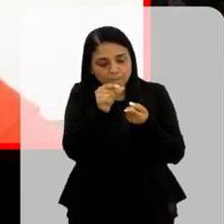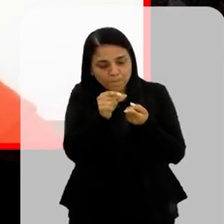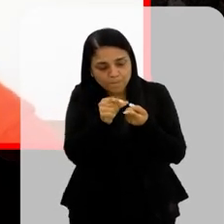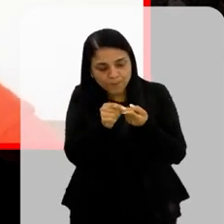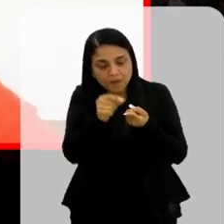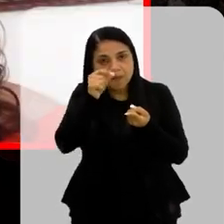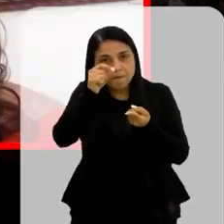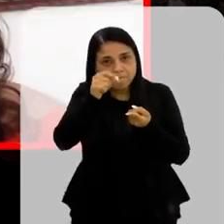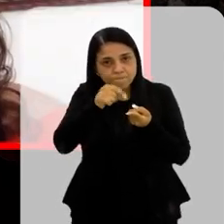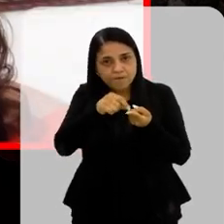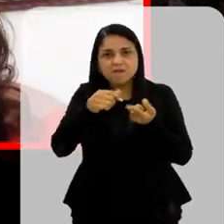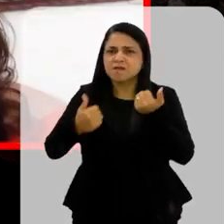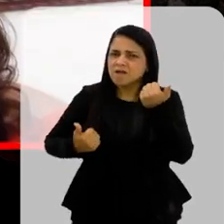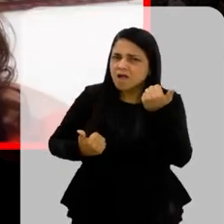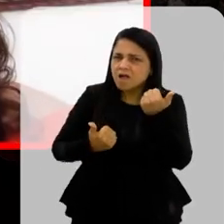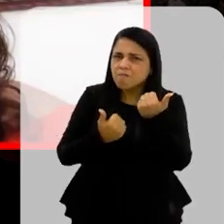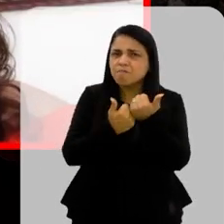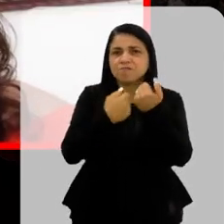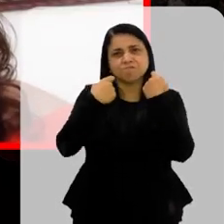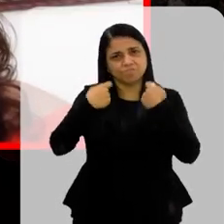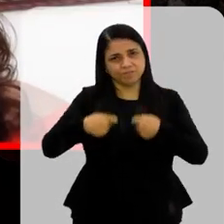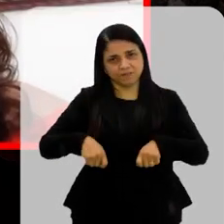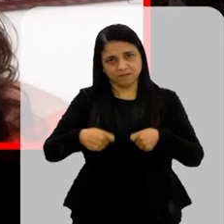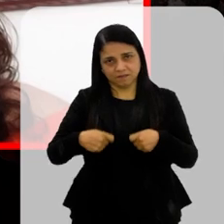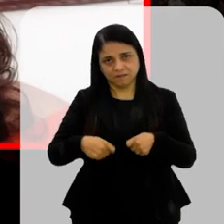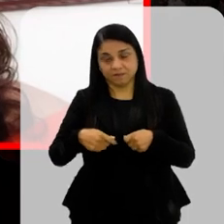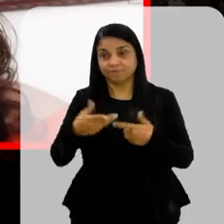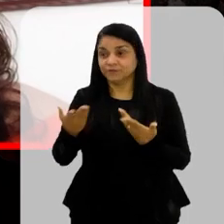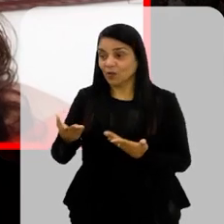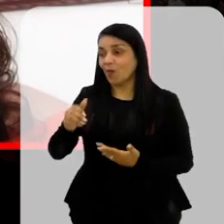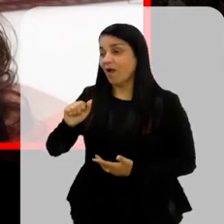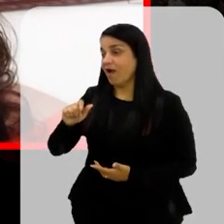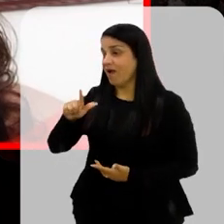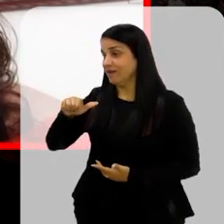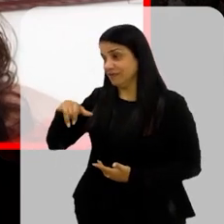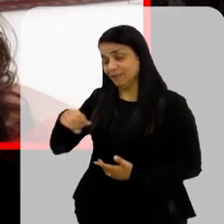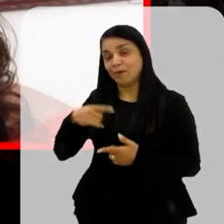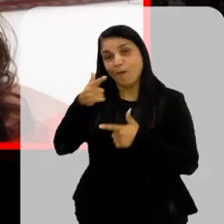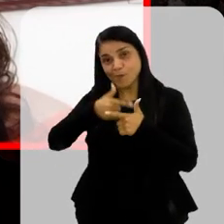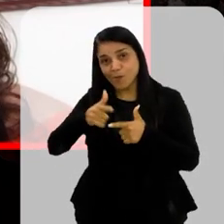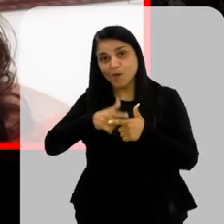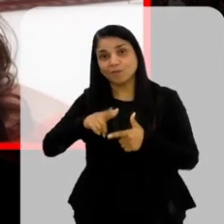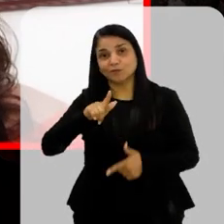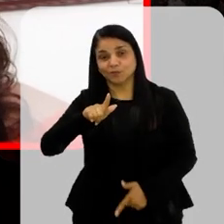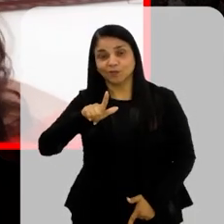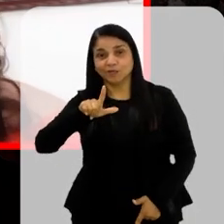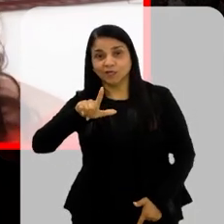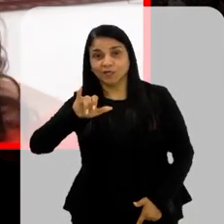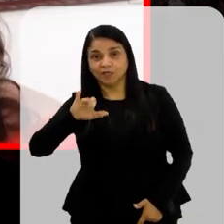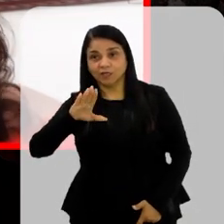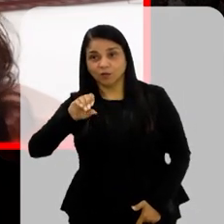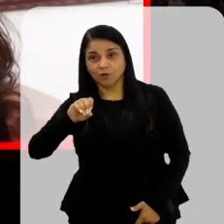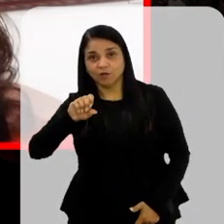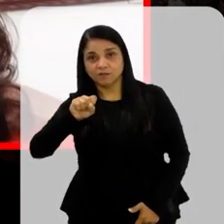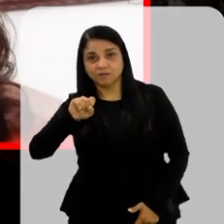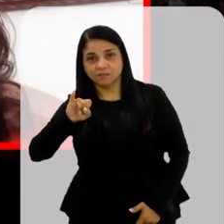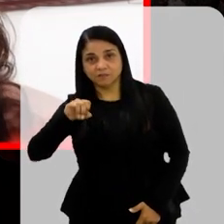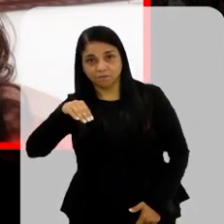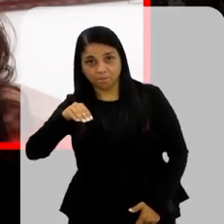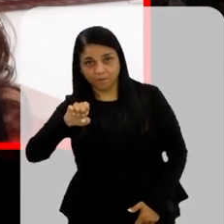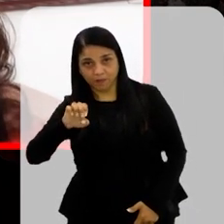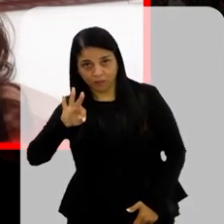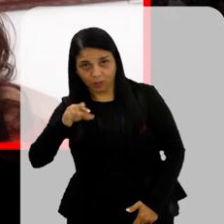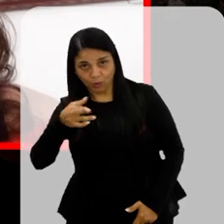suporte E esse apoio Aline E aí veio O problema Do glicosímetro Que não está Com a sua